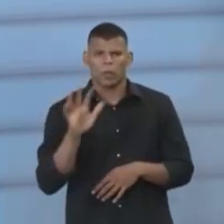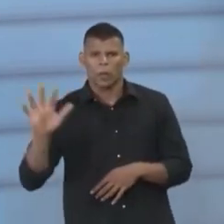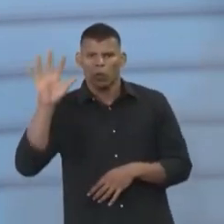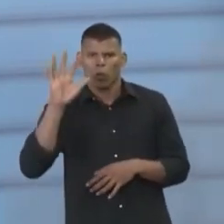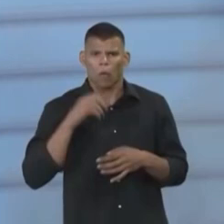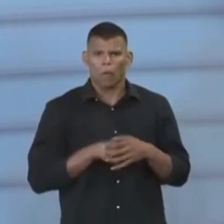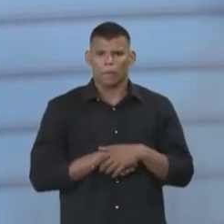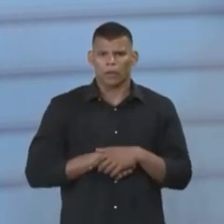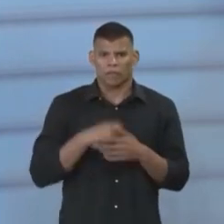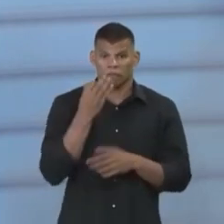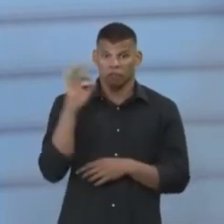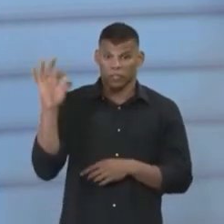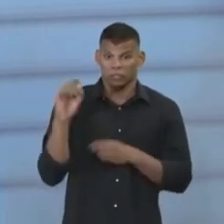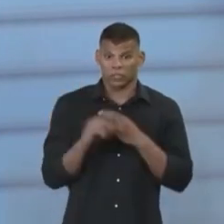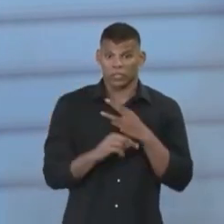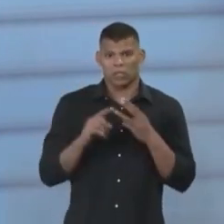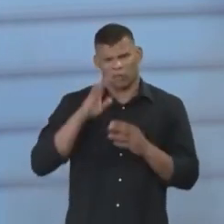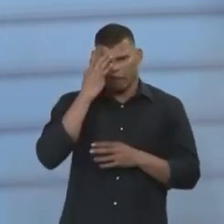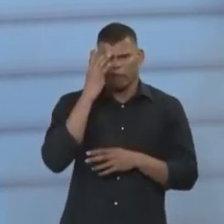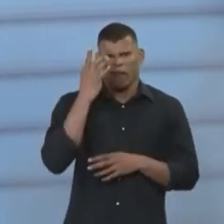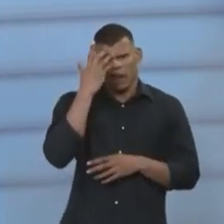Revolução Francesa, principalmente,